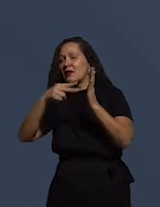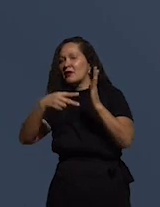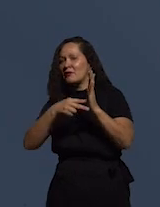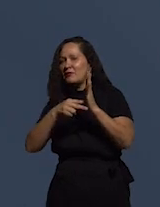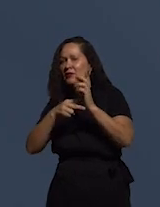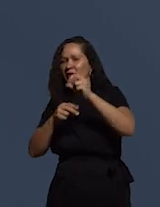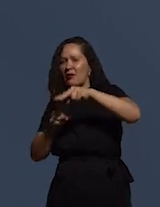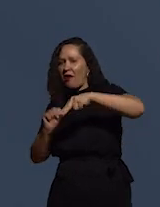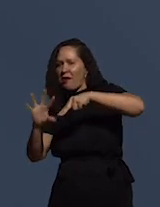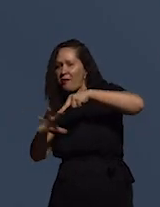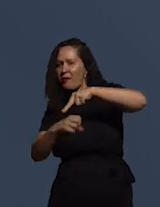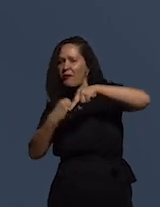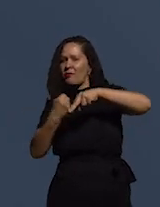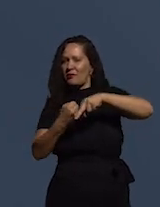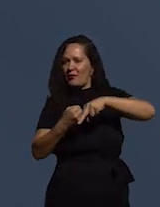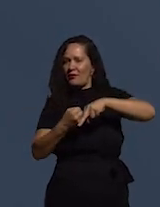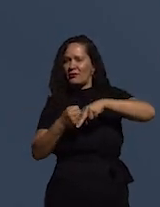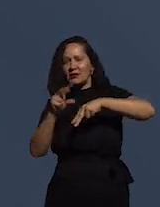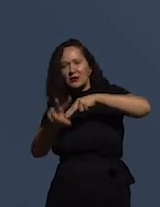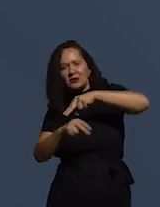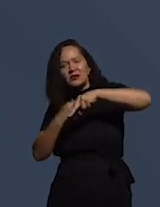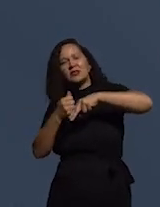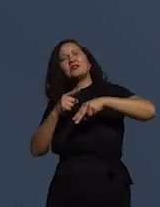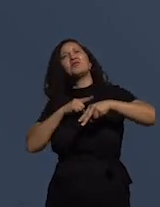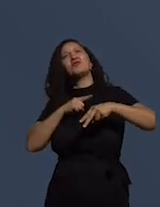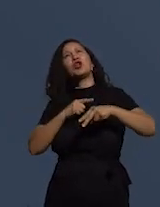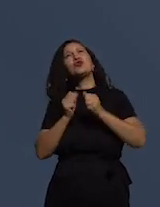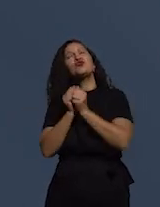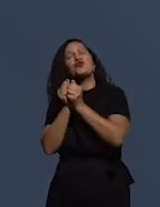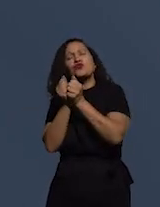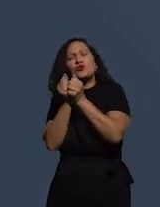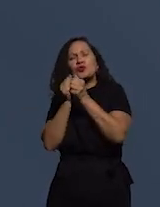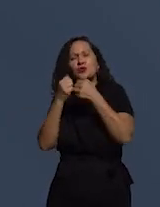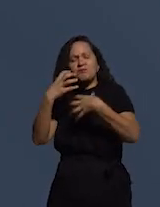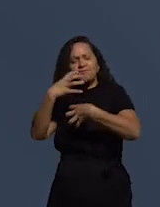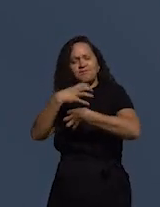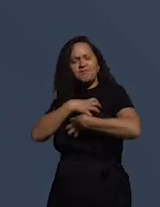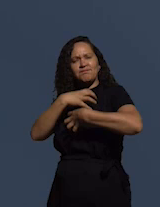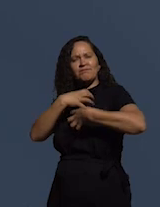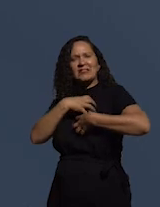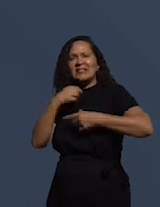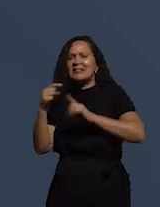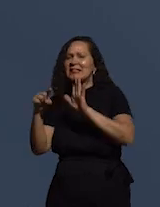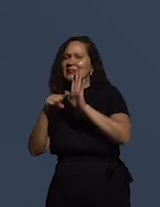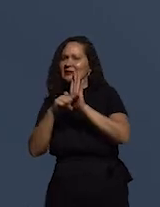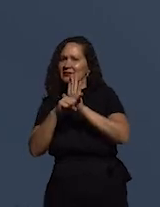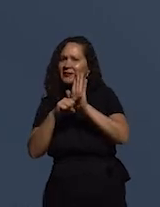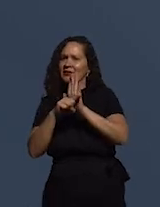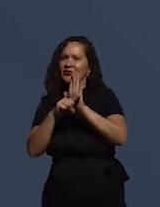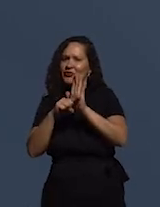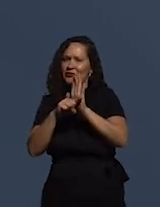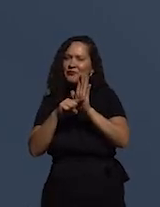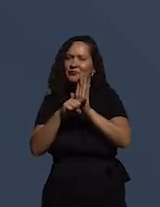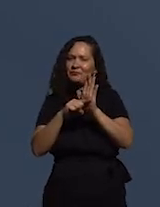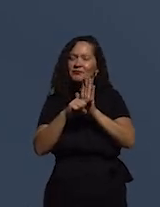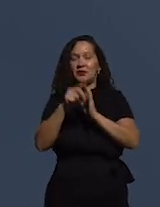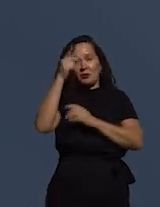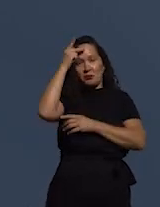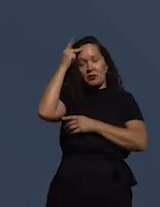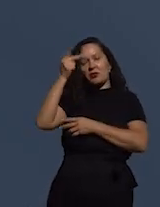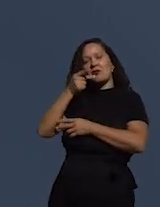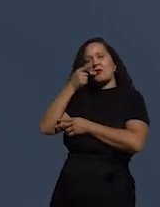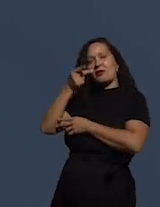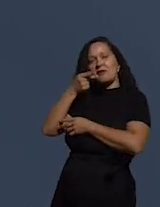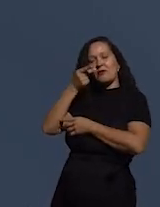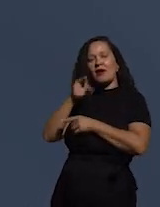ostenta consigo uma carga emocional negativa, tanto nos falantes como